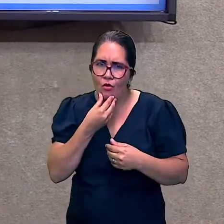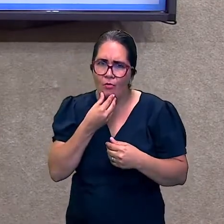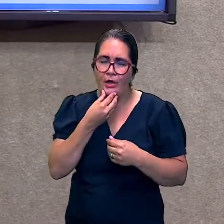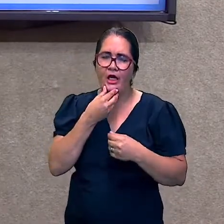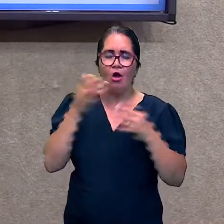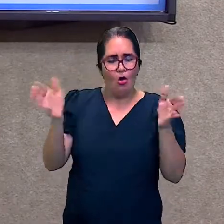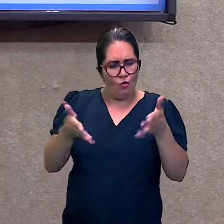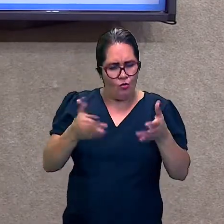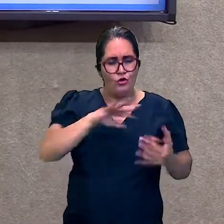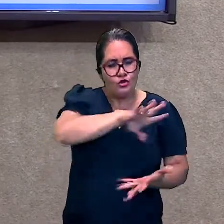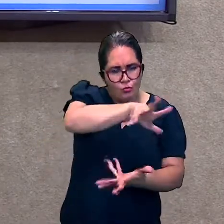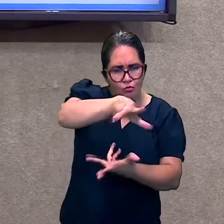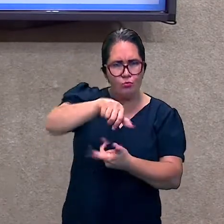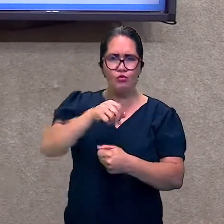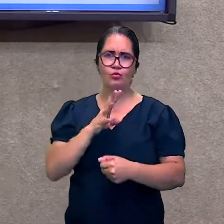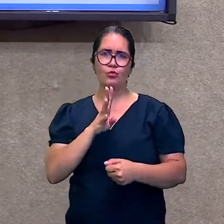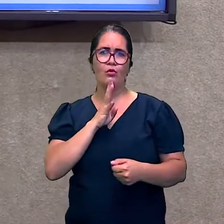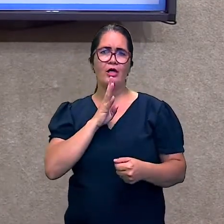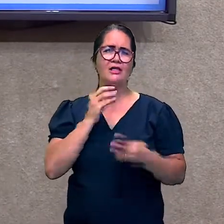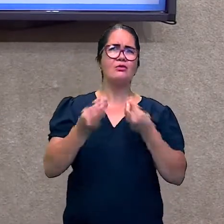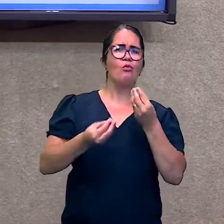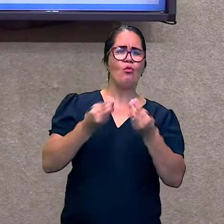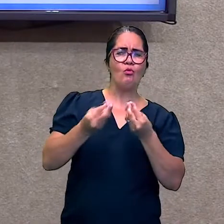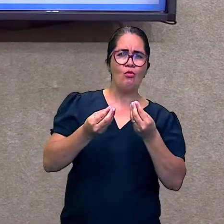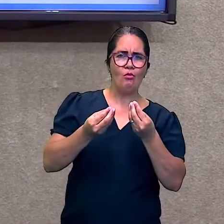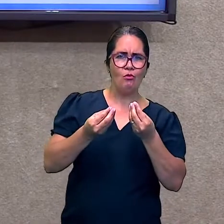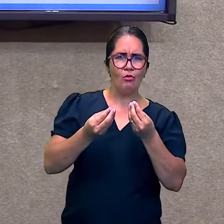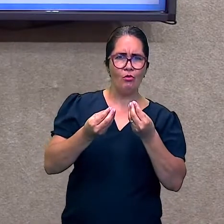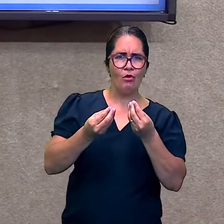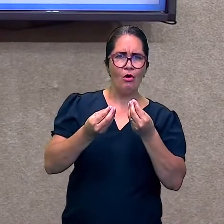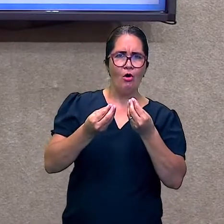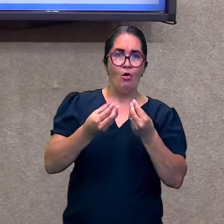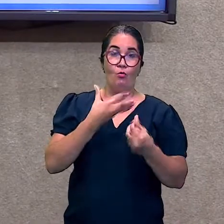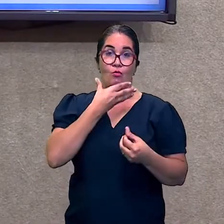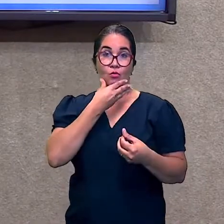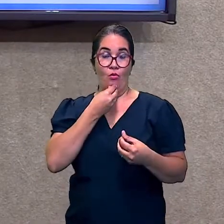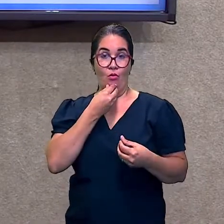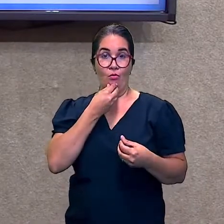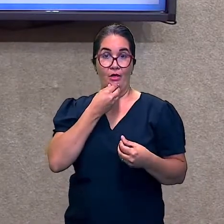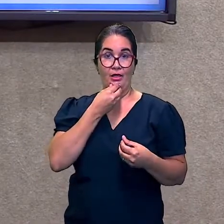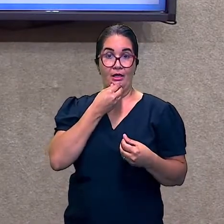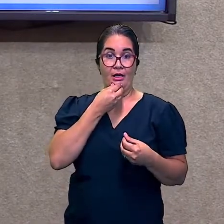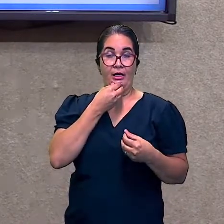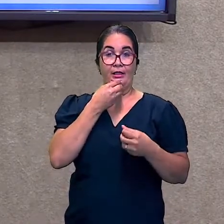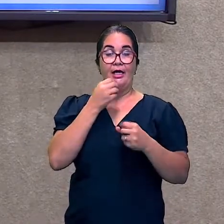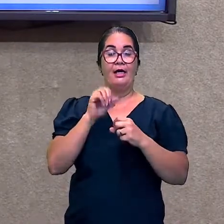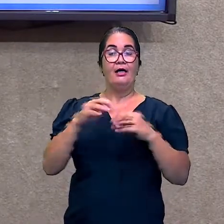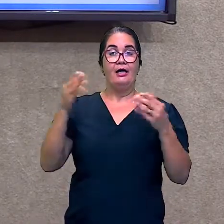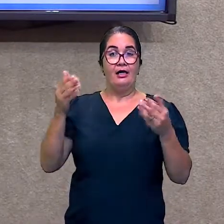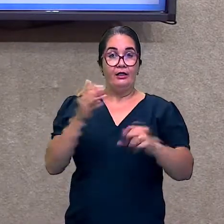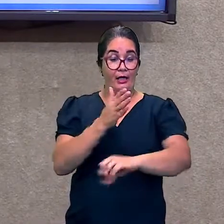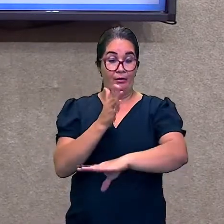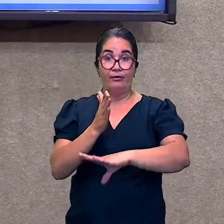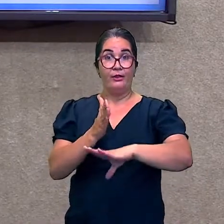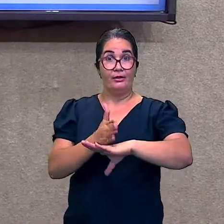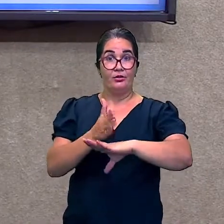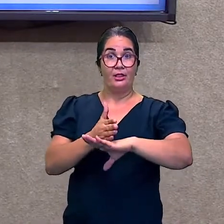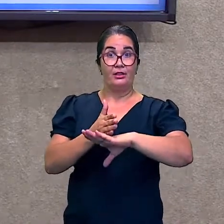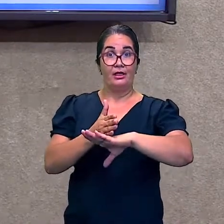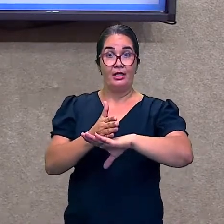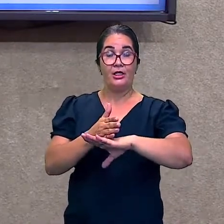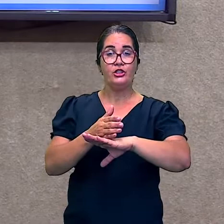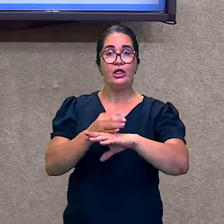Política. Moderna. Por que será. Que ele recebeu. Este nome. Vamos observar. Que Nicolau.